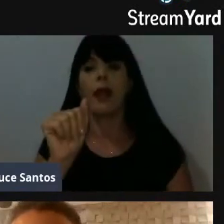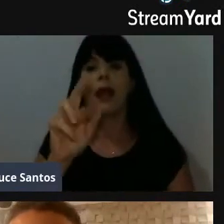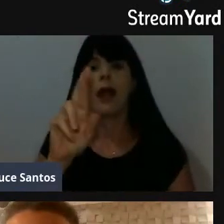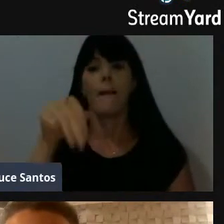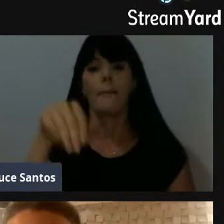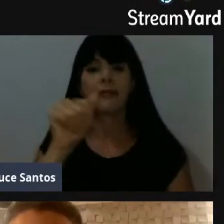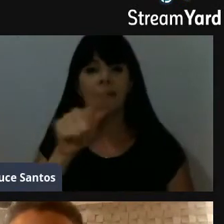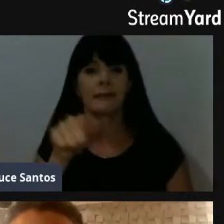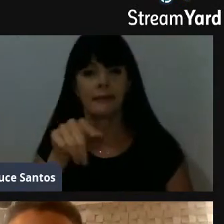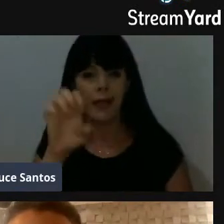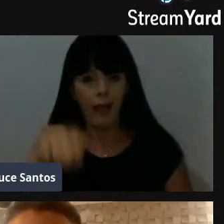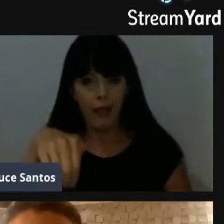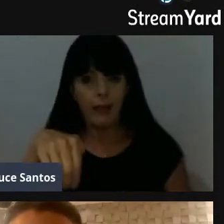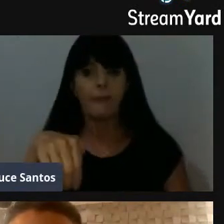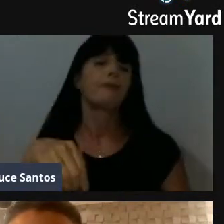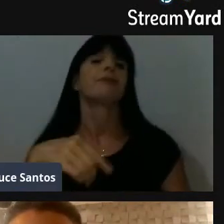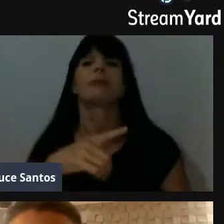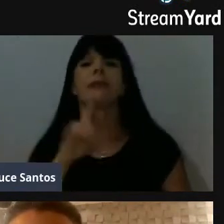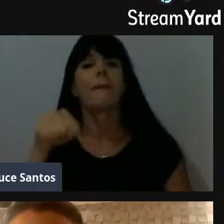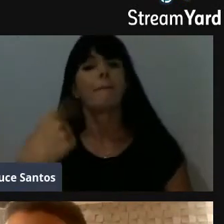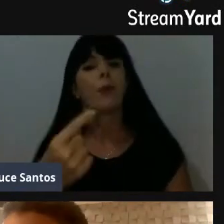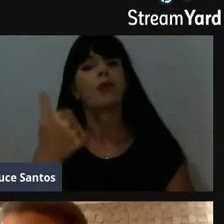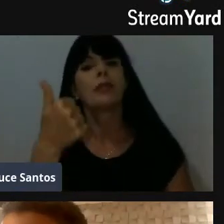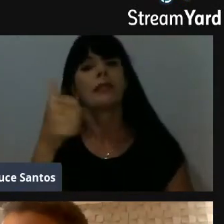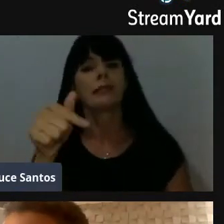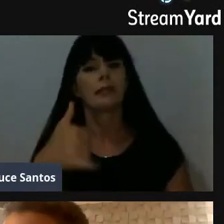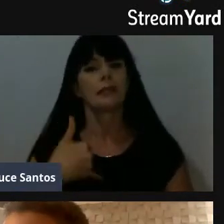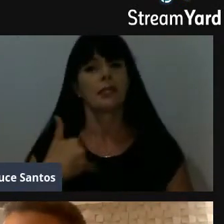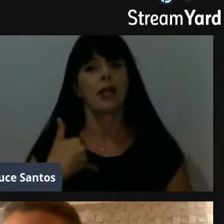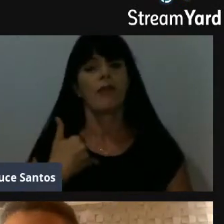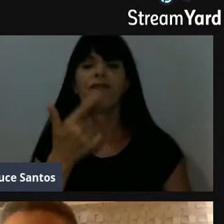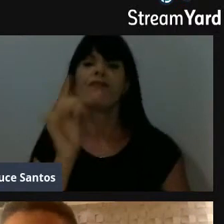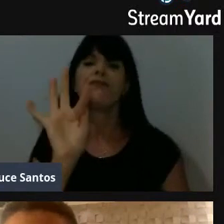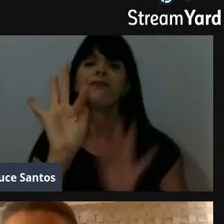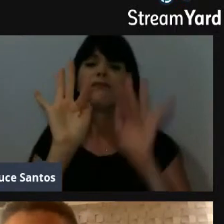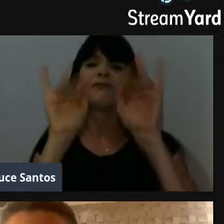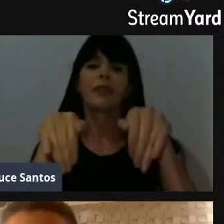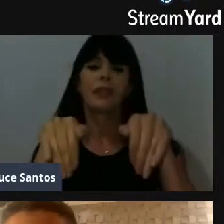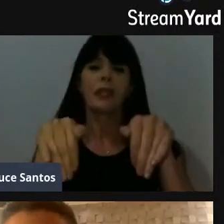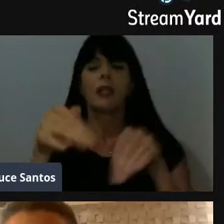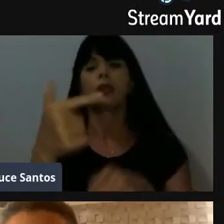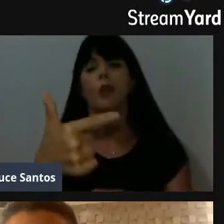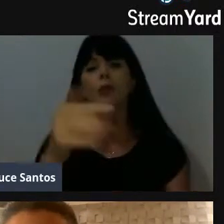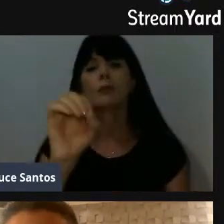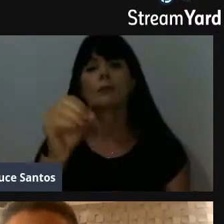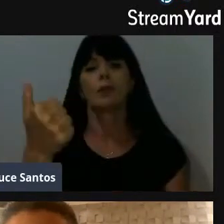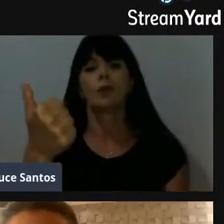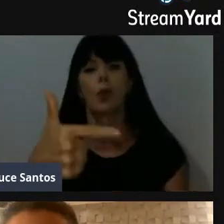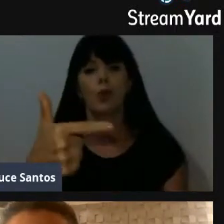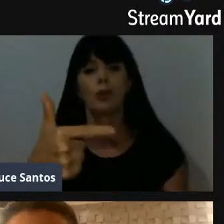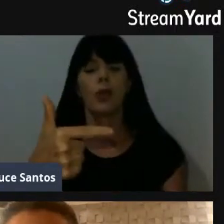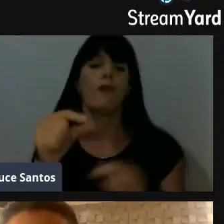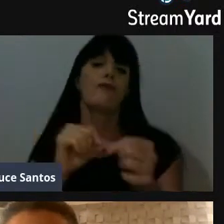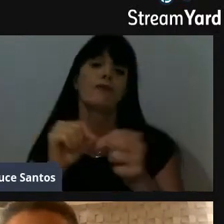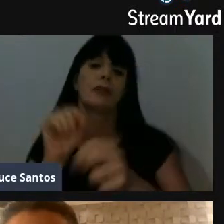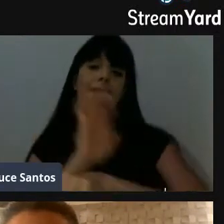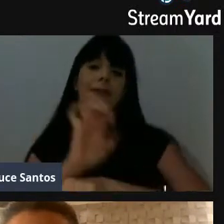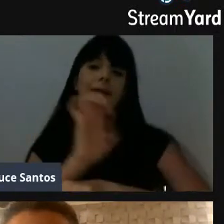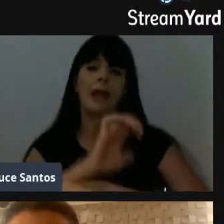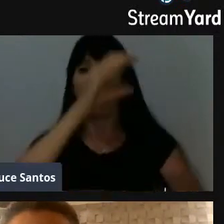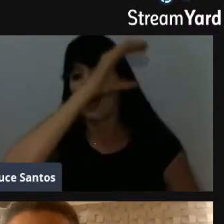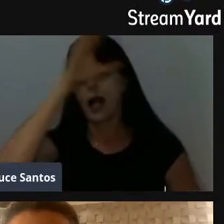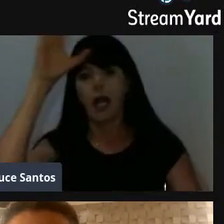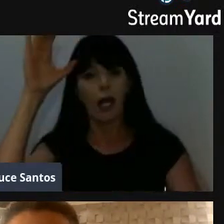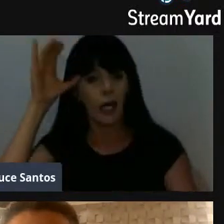anos, final de 2012, eu fui estagiar na Câmara Municipal de Itapeceria, né,